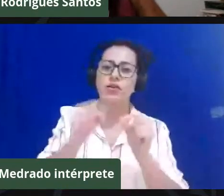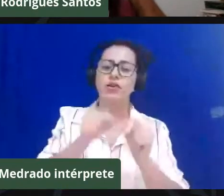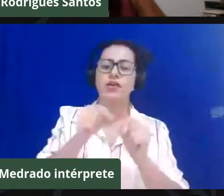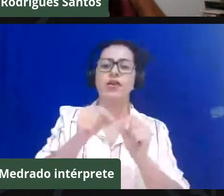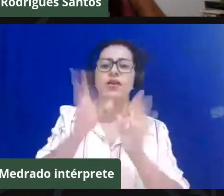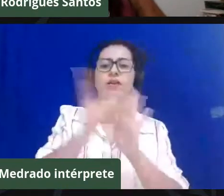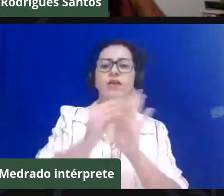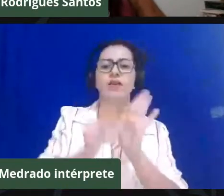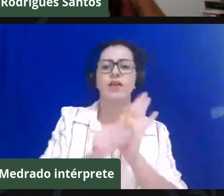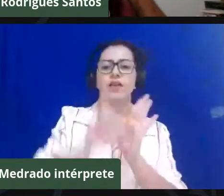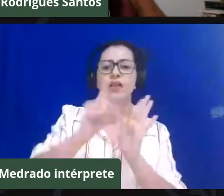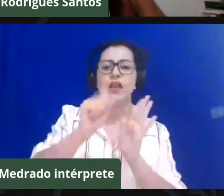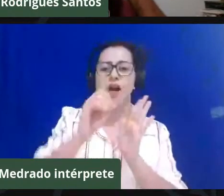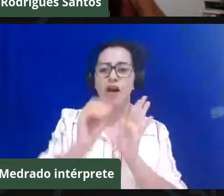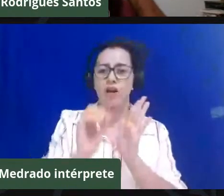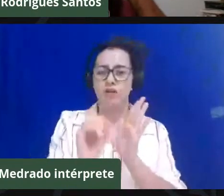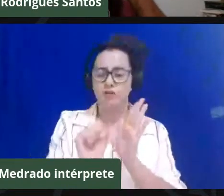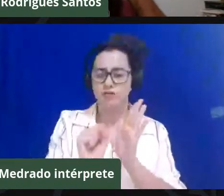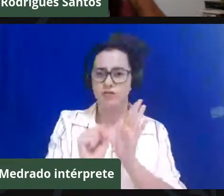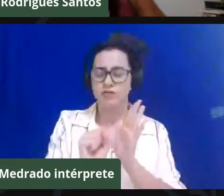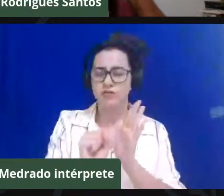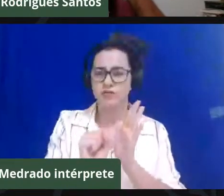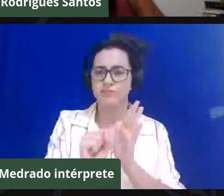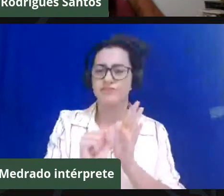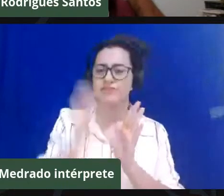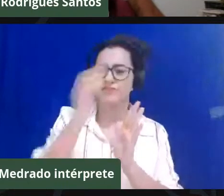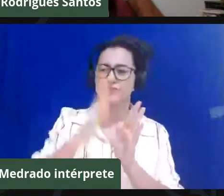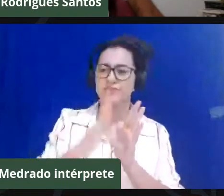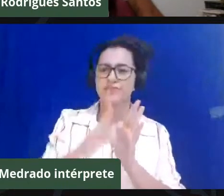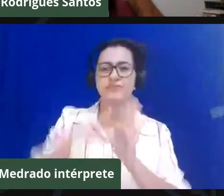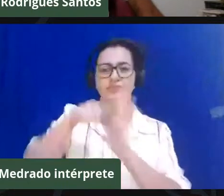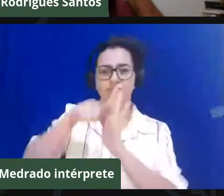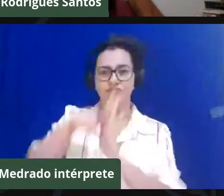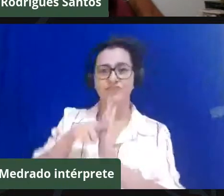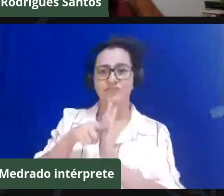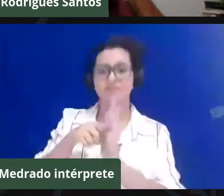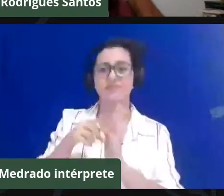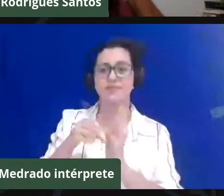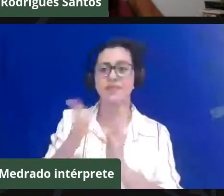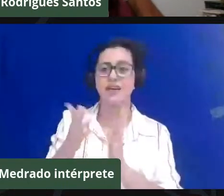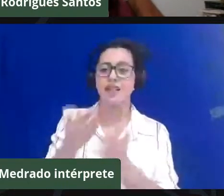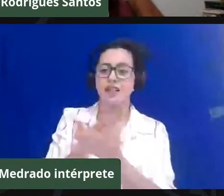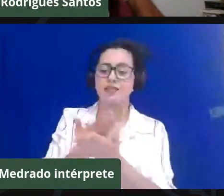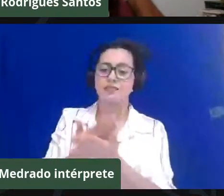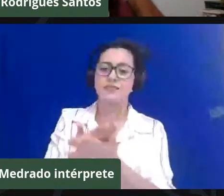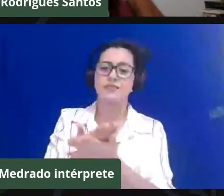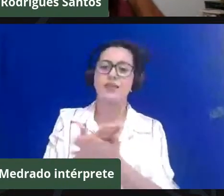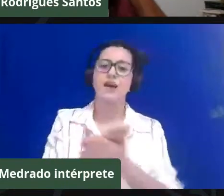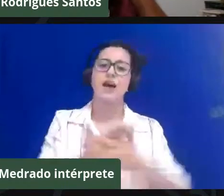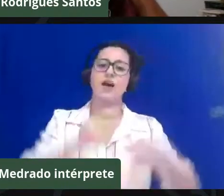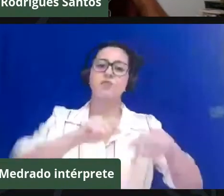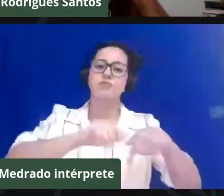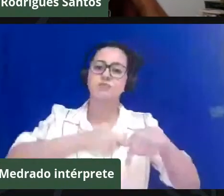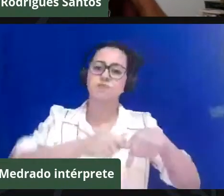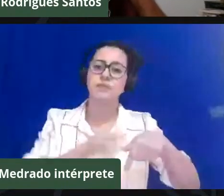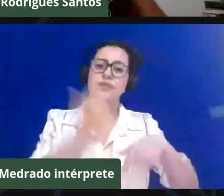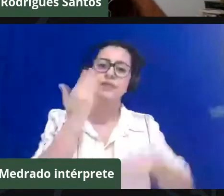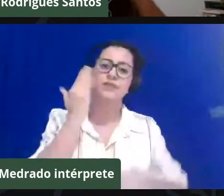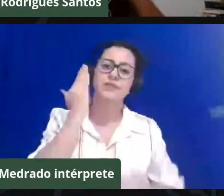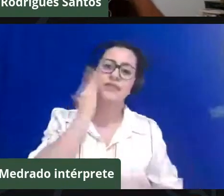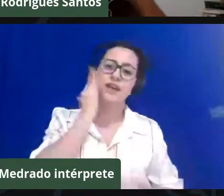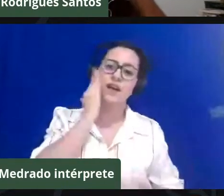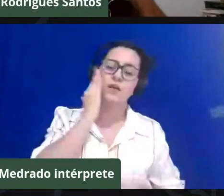programa Brasil Quilombola, que na época realizou um diagnóstico sobre a realidade das comunidades quilombolas, a gente sabe que ainda é um diagnóstico